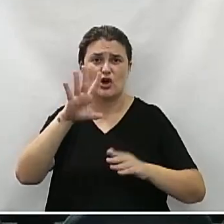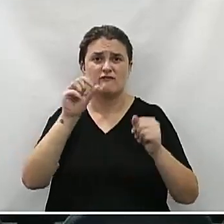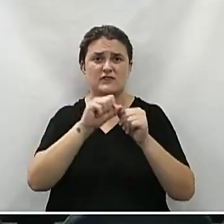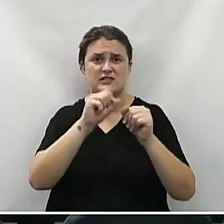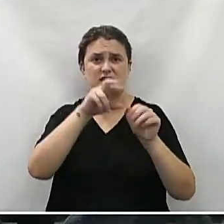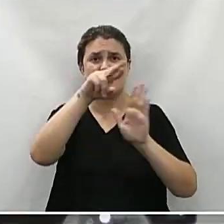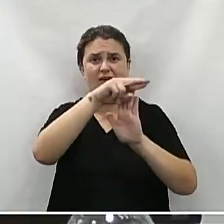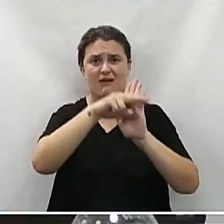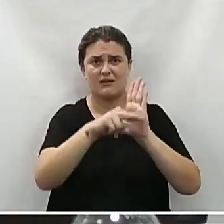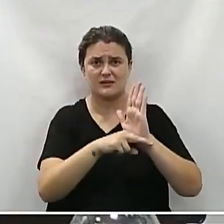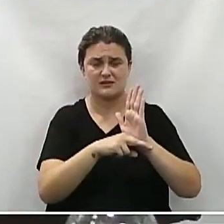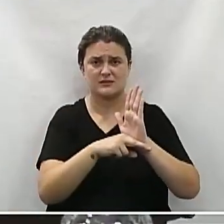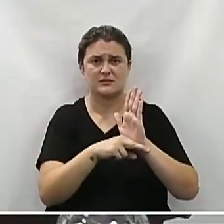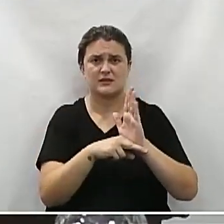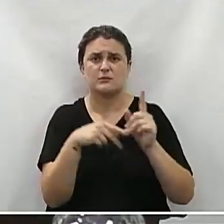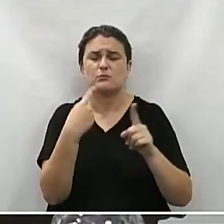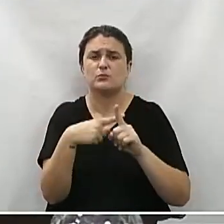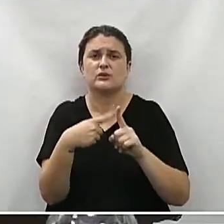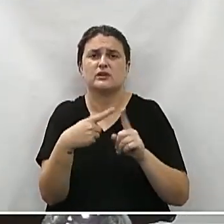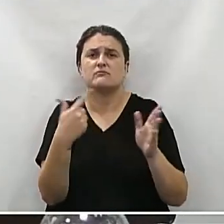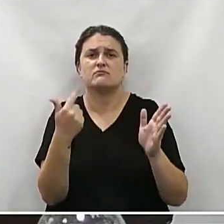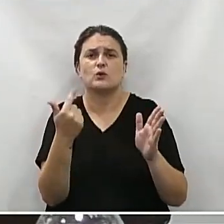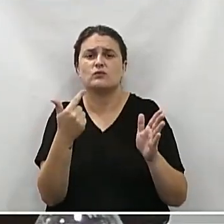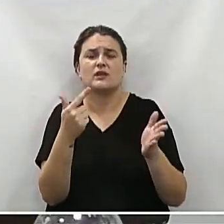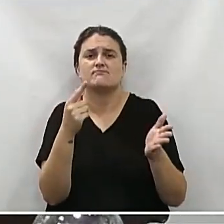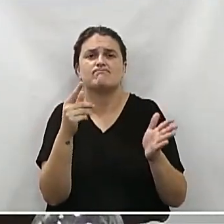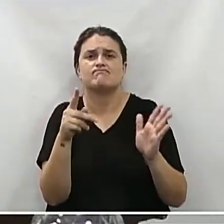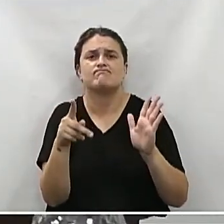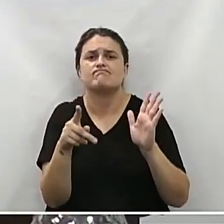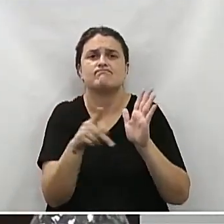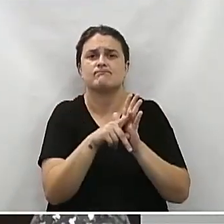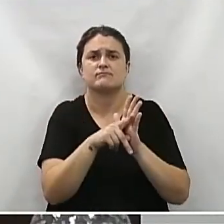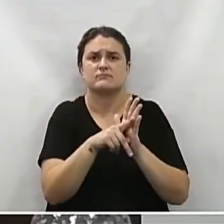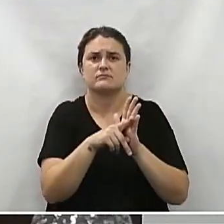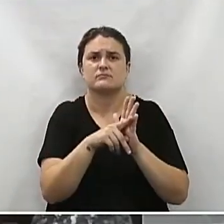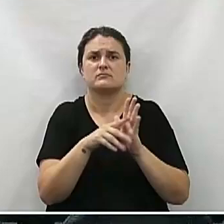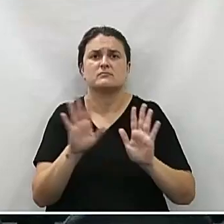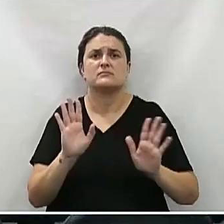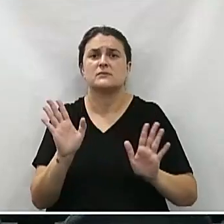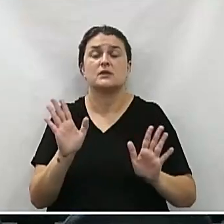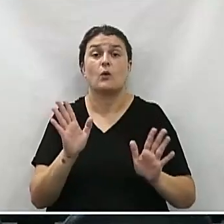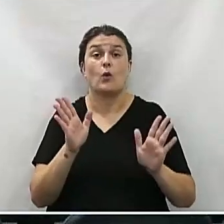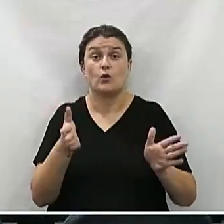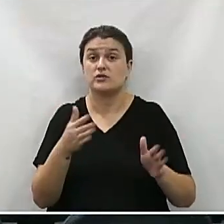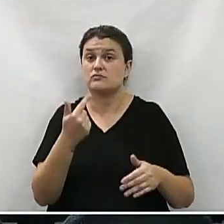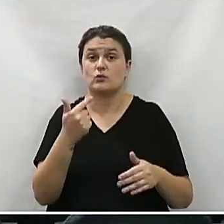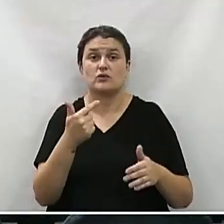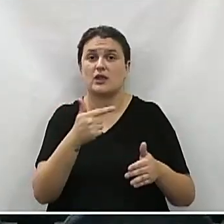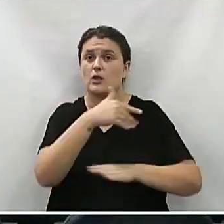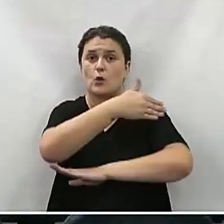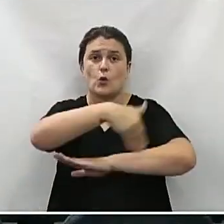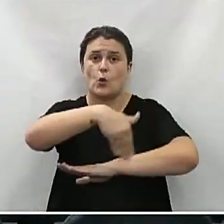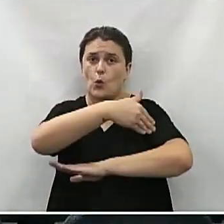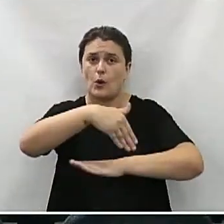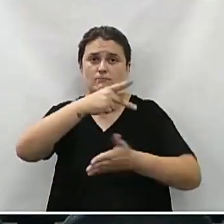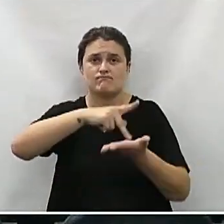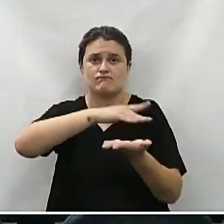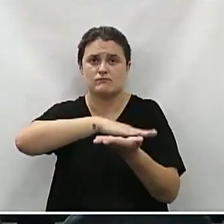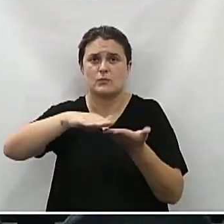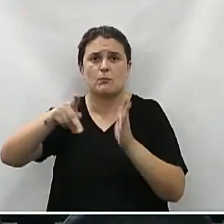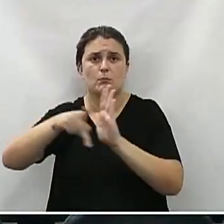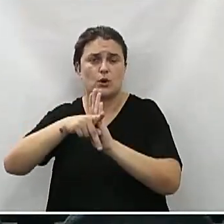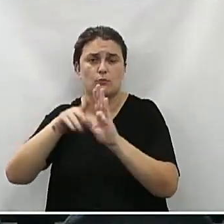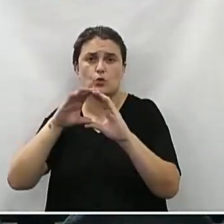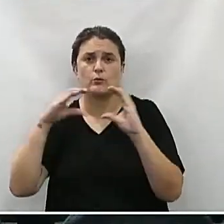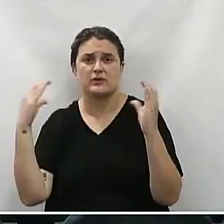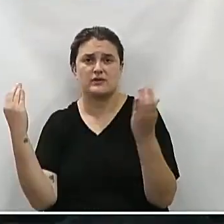regulamentação, porque ela não está especificada no plano. Não. Hoje, nós não tivemos nenhuma rua pavimentada com o programa de